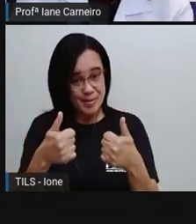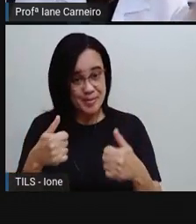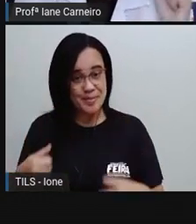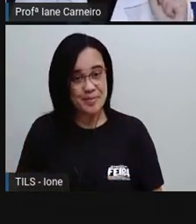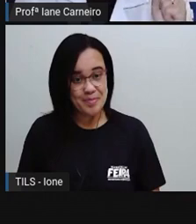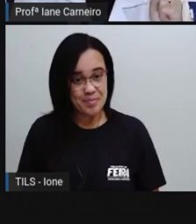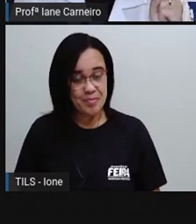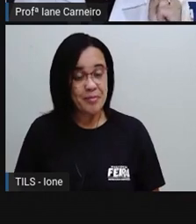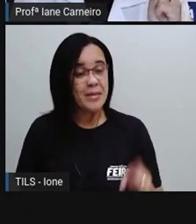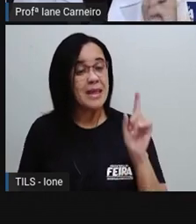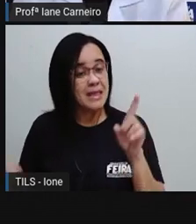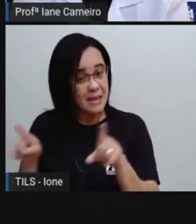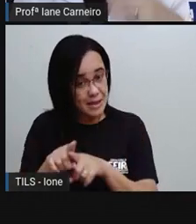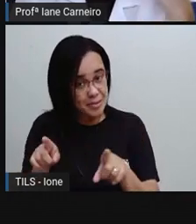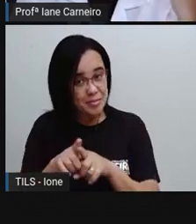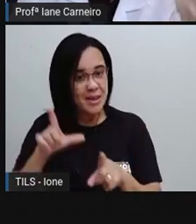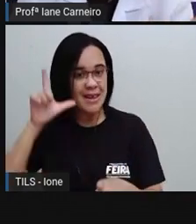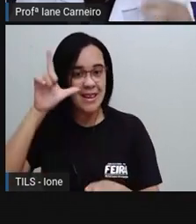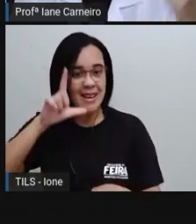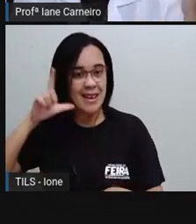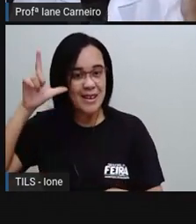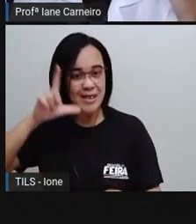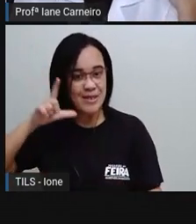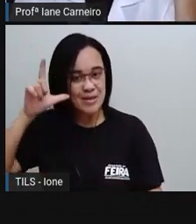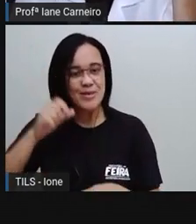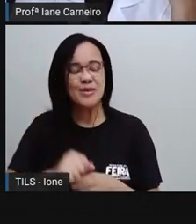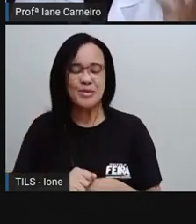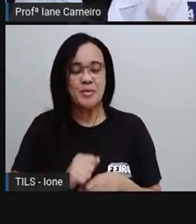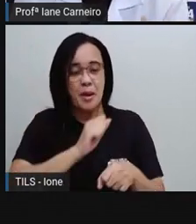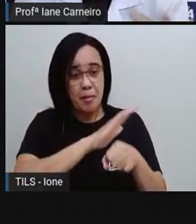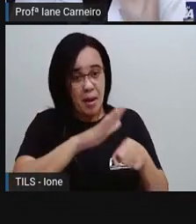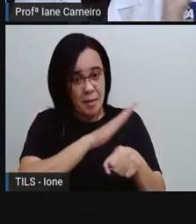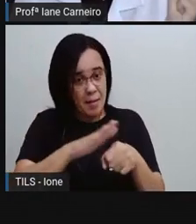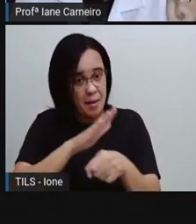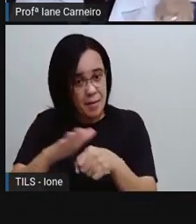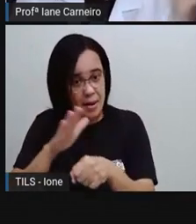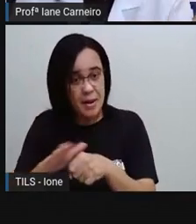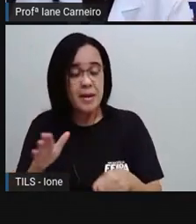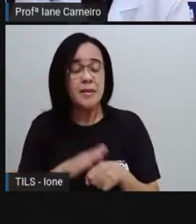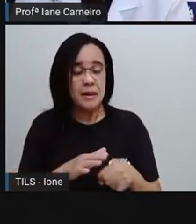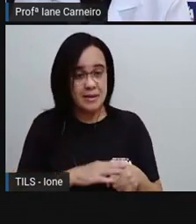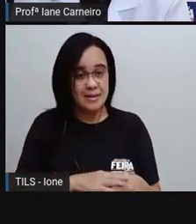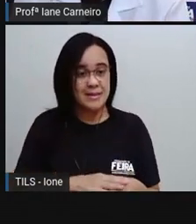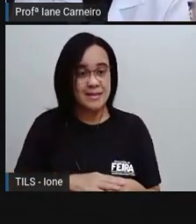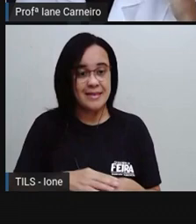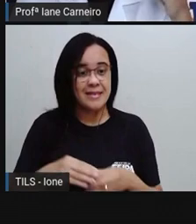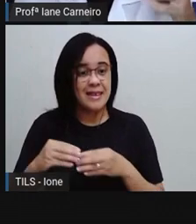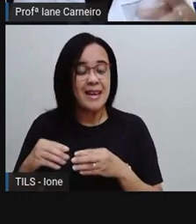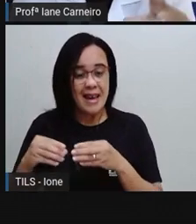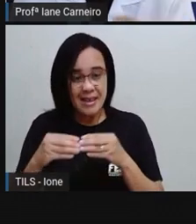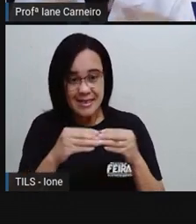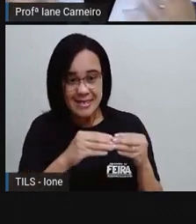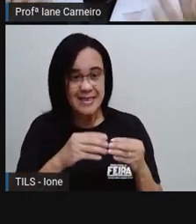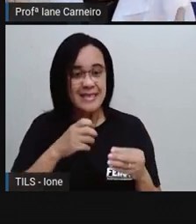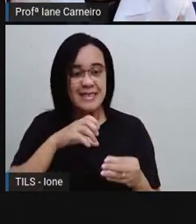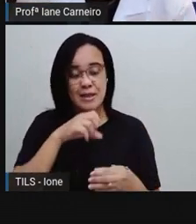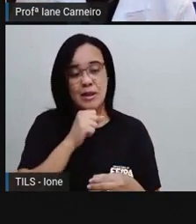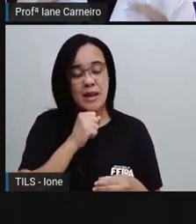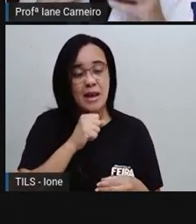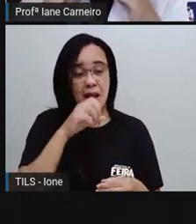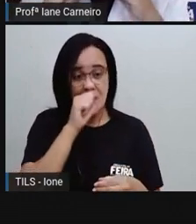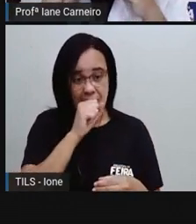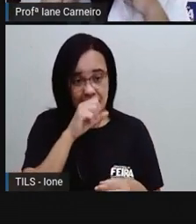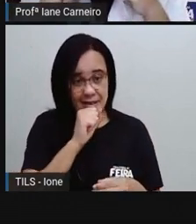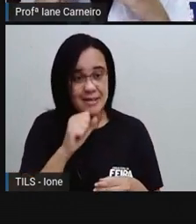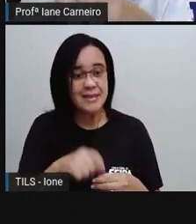legumes também têm água, né? A batata, a cenoura, tem água, né? Tanto é que quando a gente cozinha,